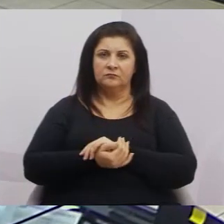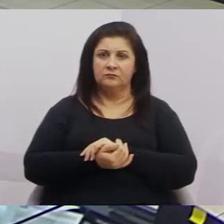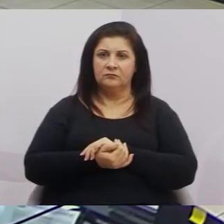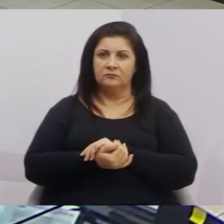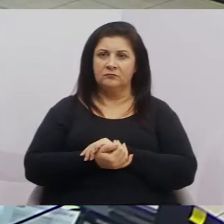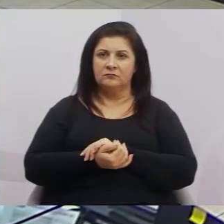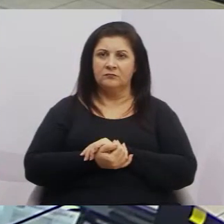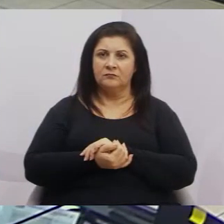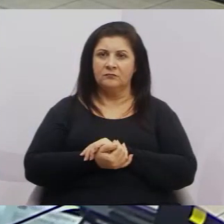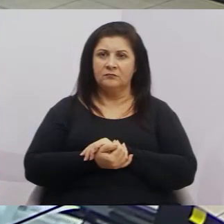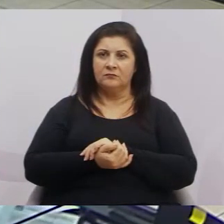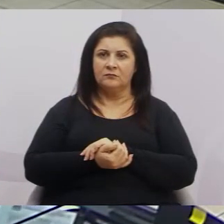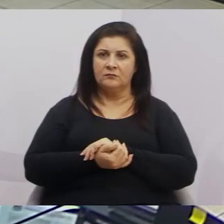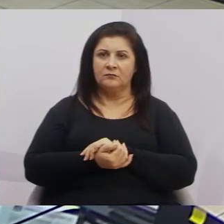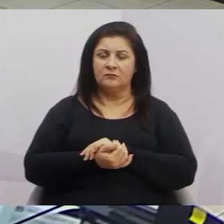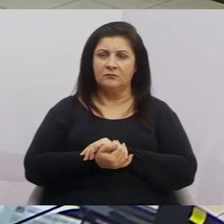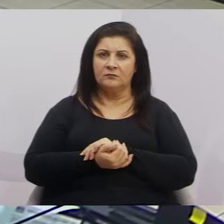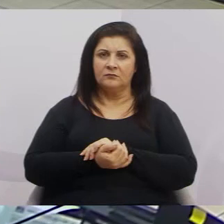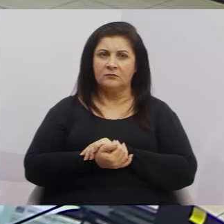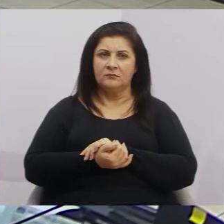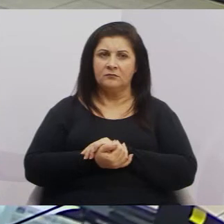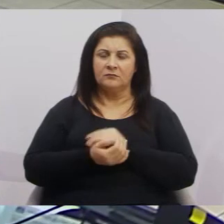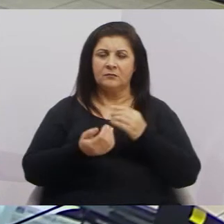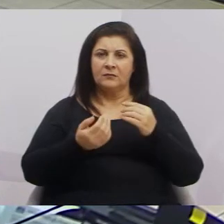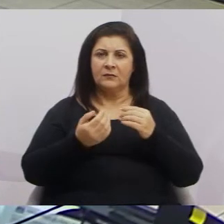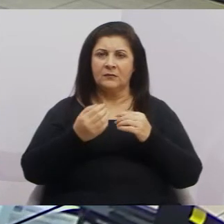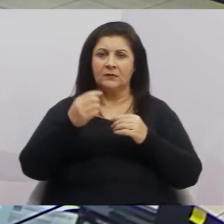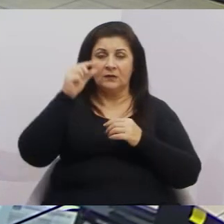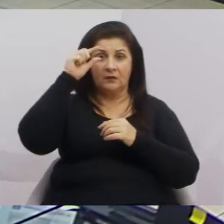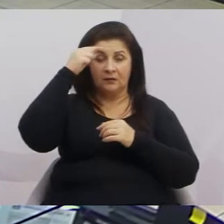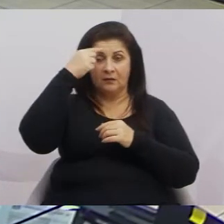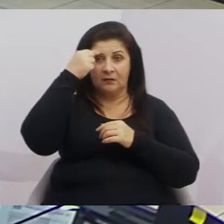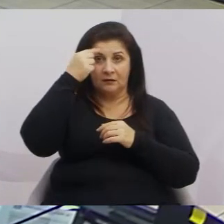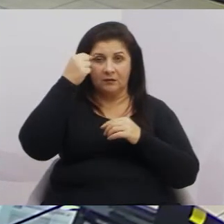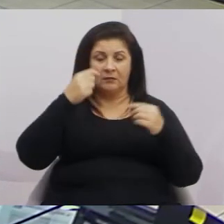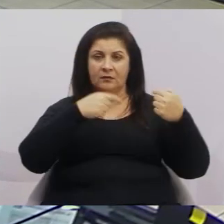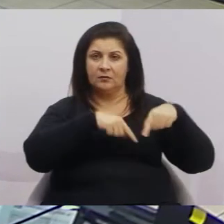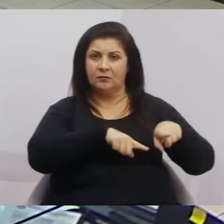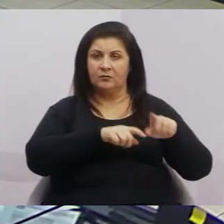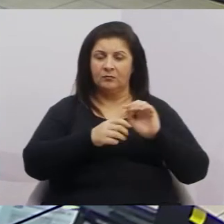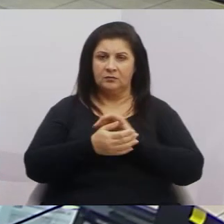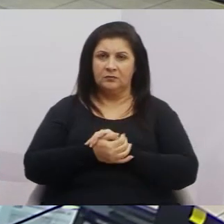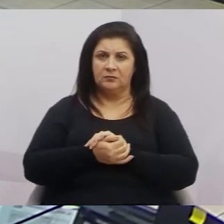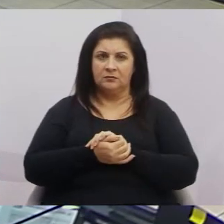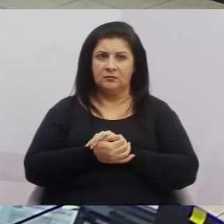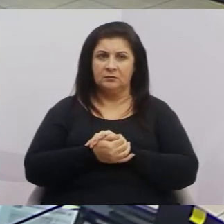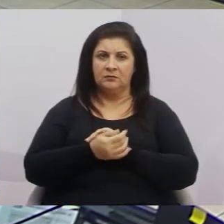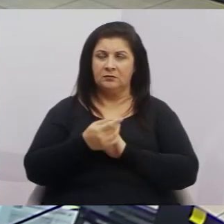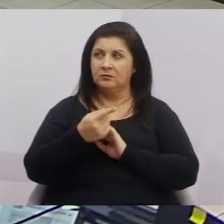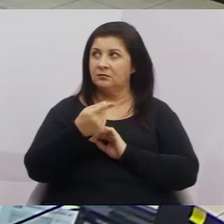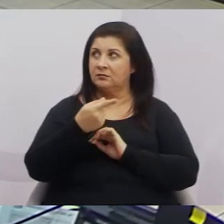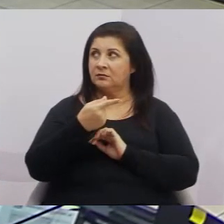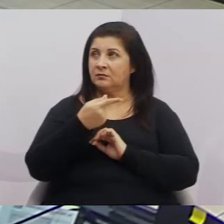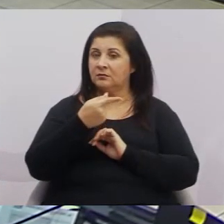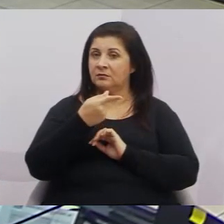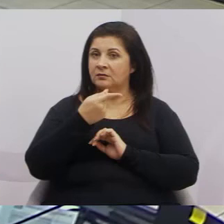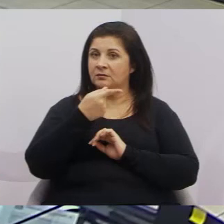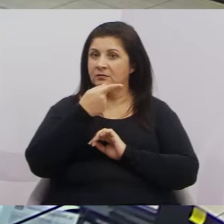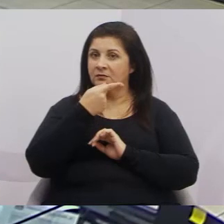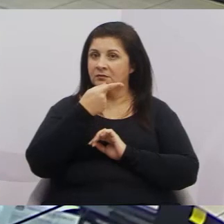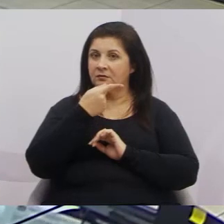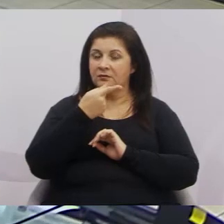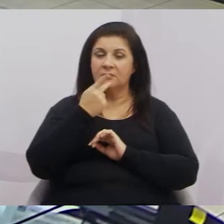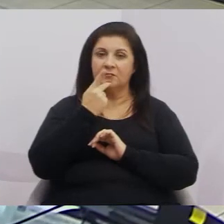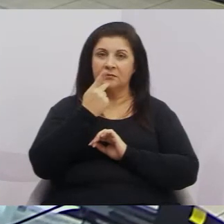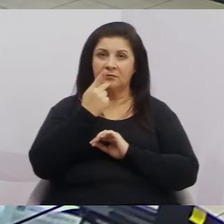Como vota o vereador Edgar Sassac contrário. Como vota o vereador Hernando Barreto favorável.